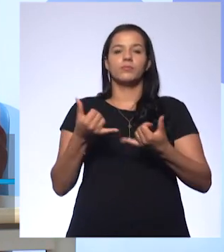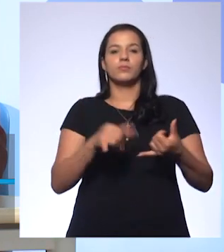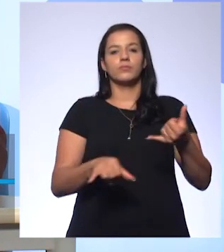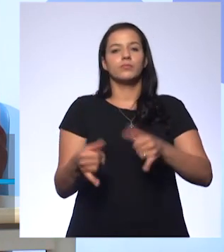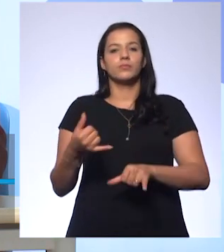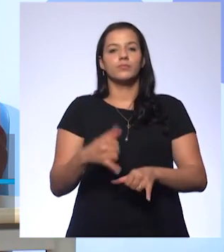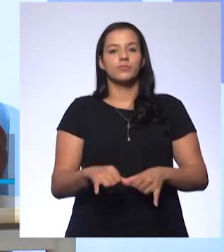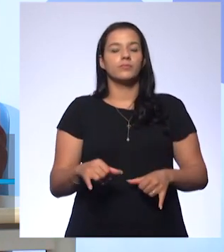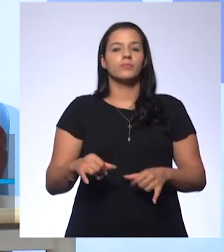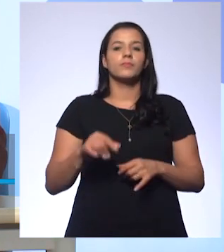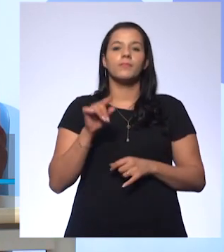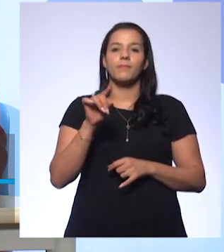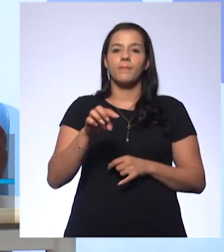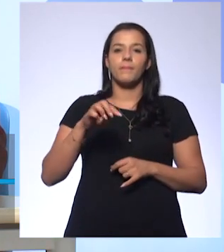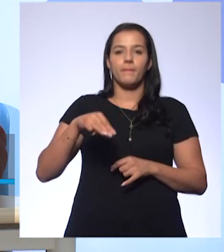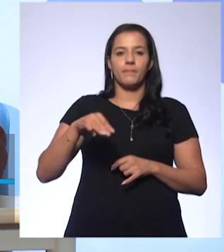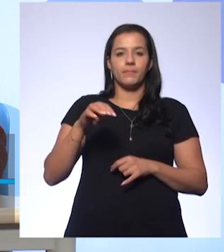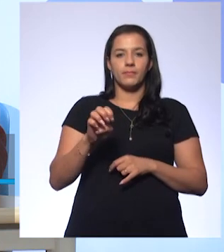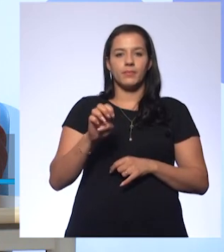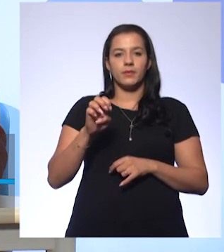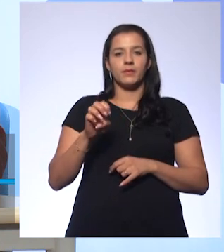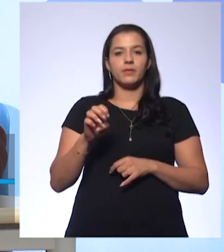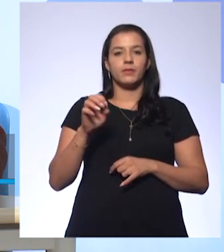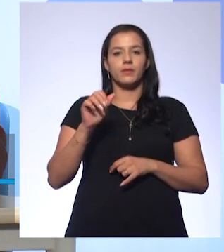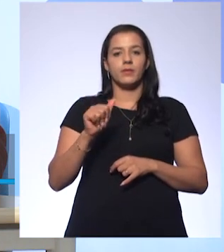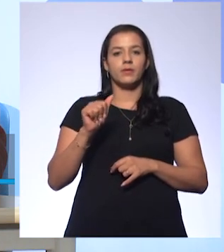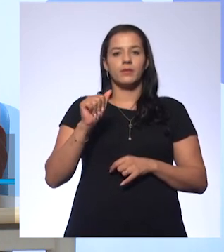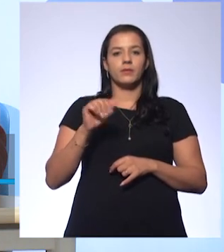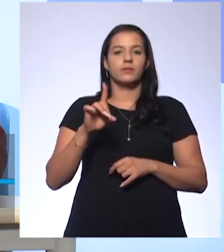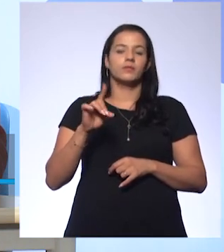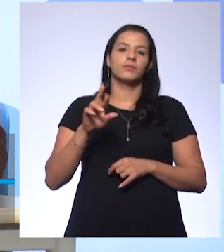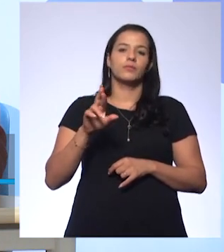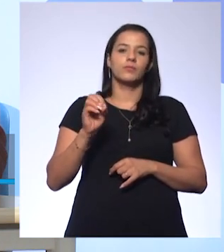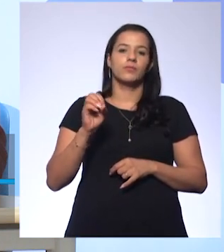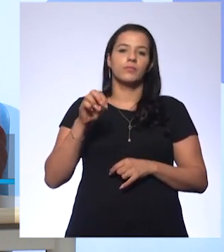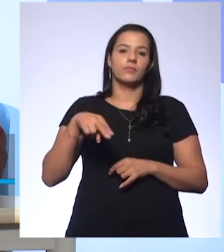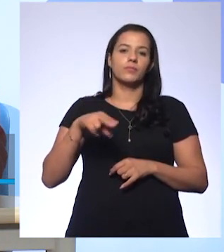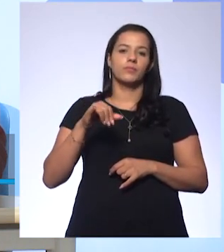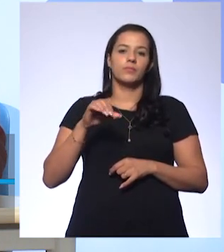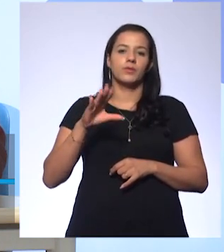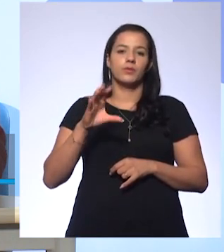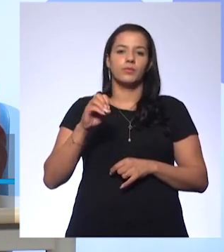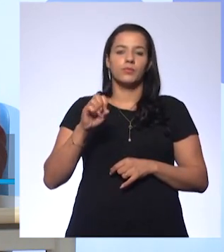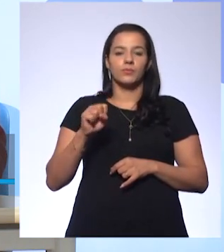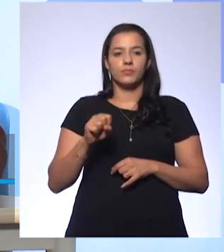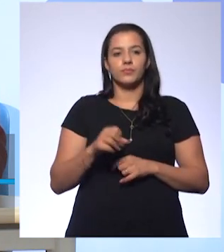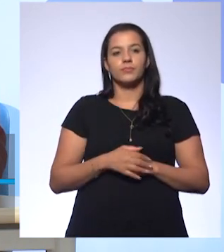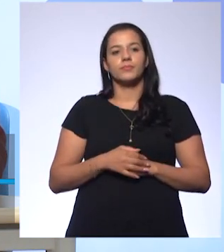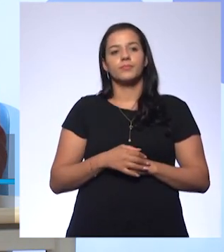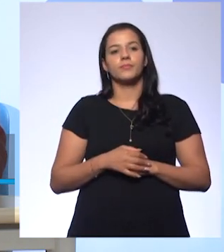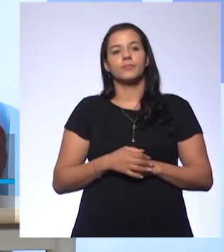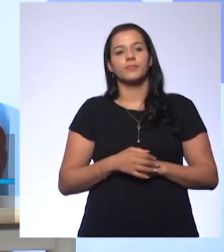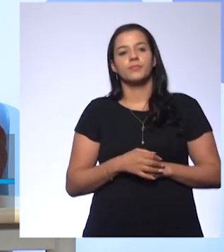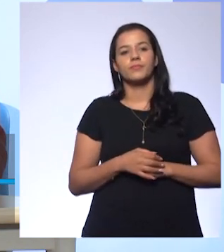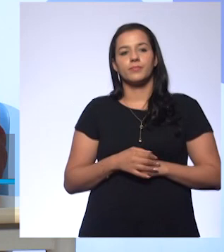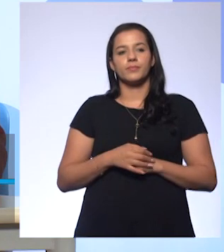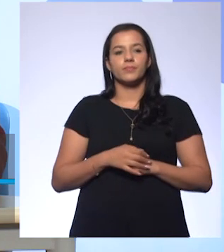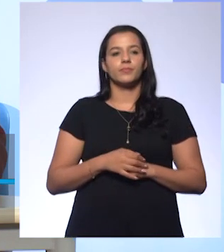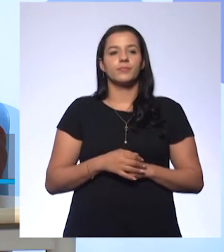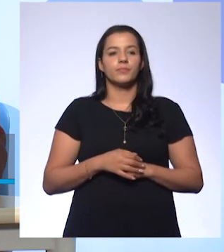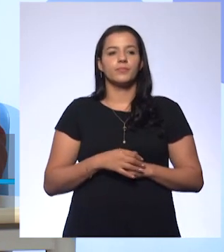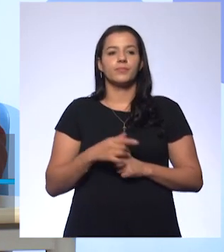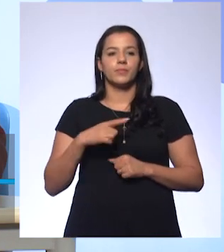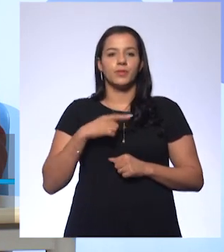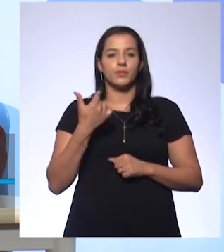Professora Márcia, a unidade pode ser mol por litros ou íons por litros. Young por litros. Eu não